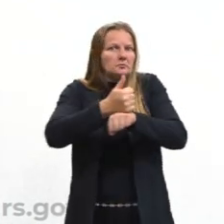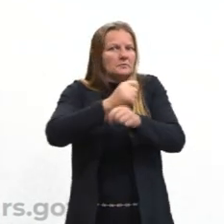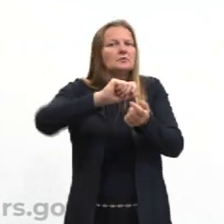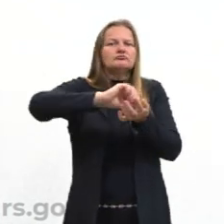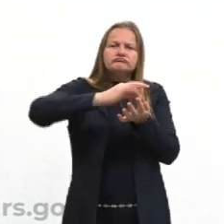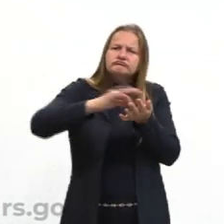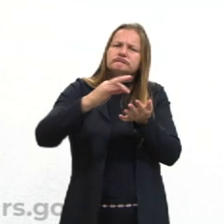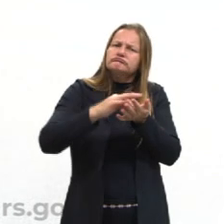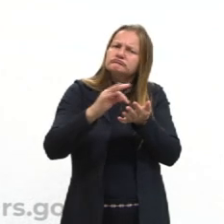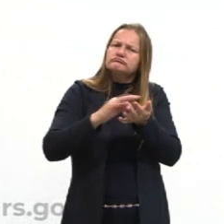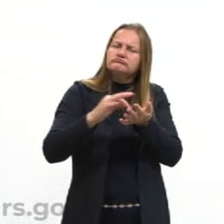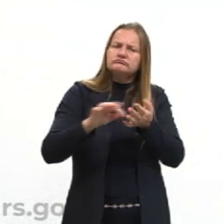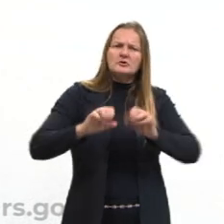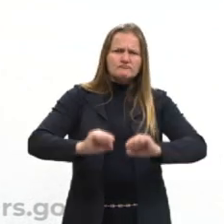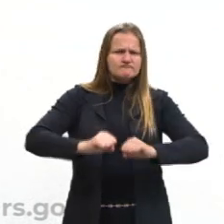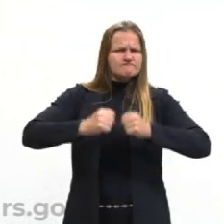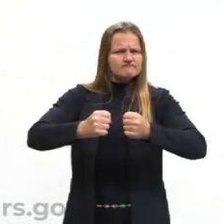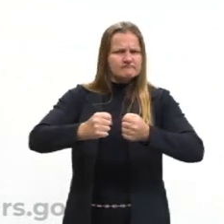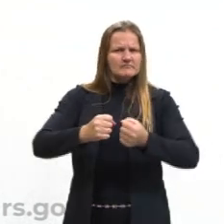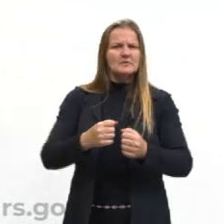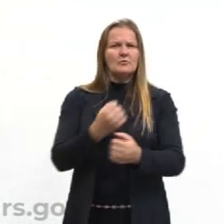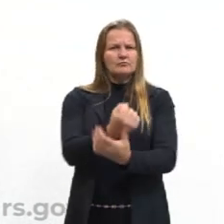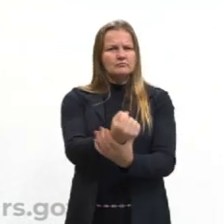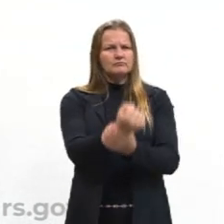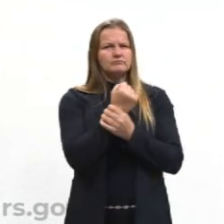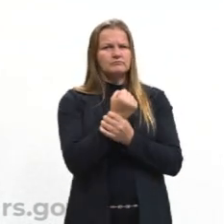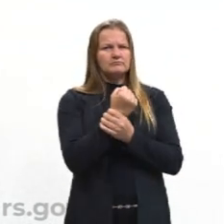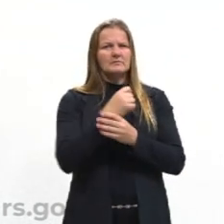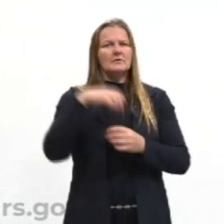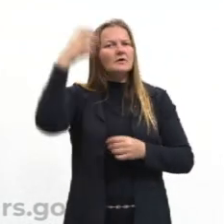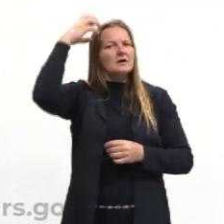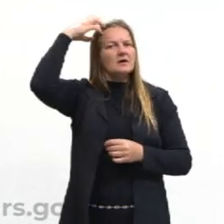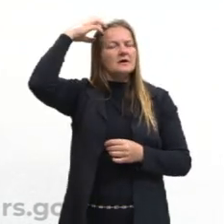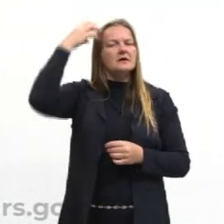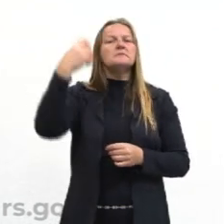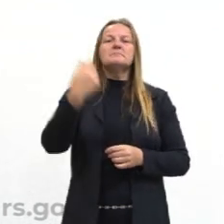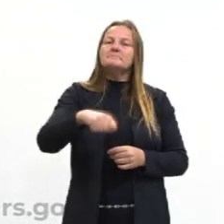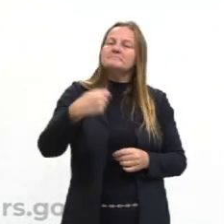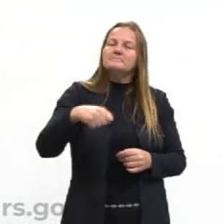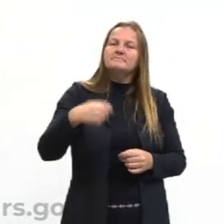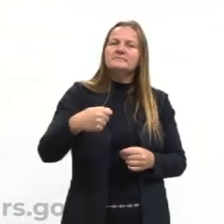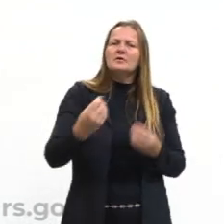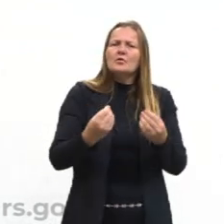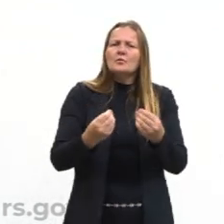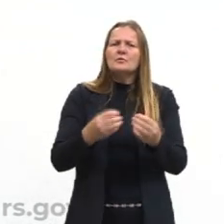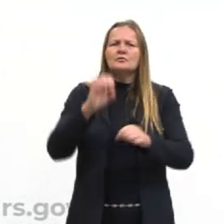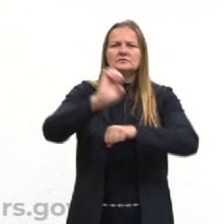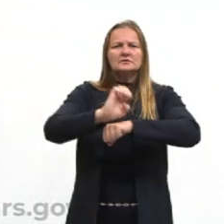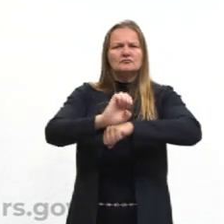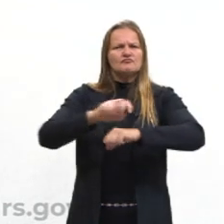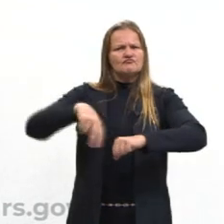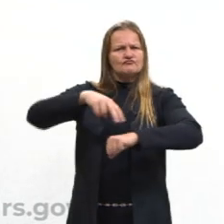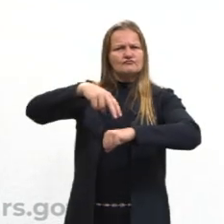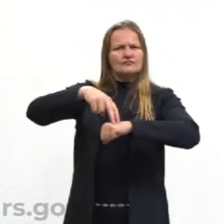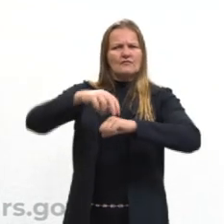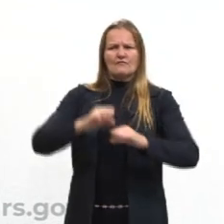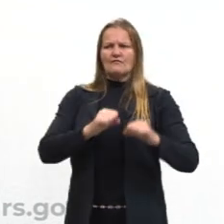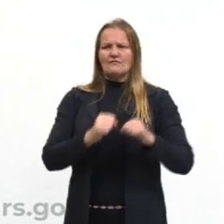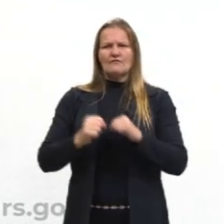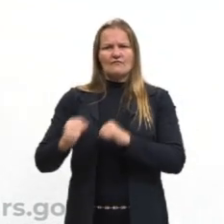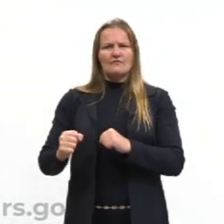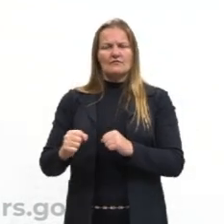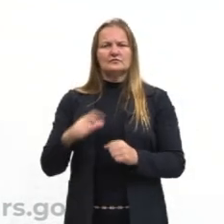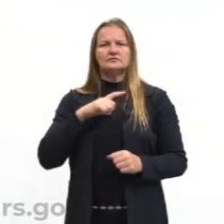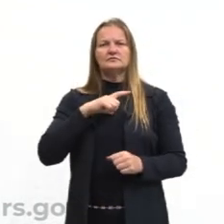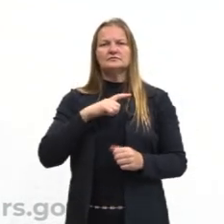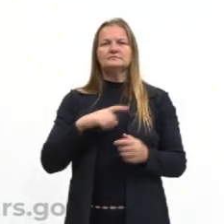defender esse poder absoluto do rei, que vão dizer que era necessário, precisava de um Estado forte. E, ao mesmo